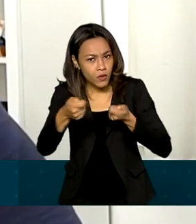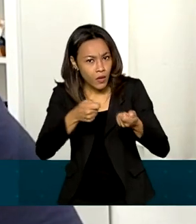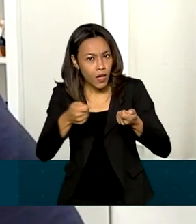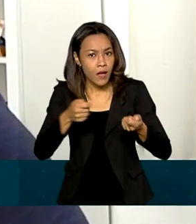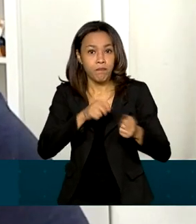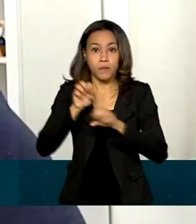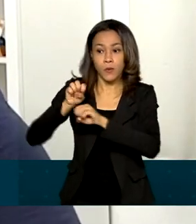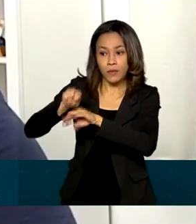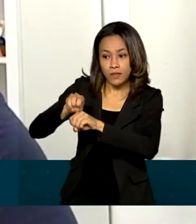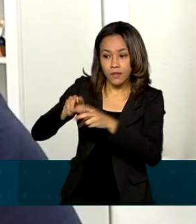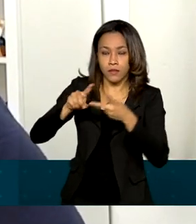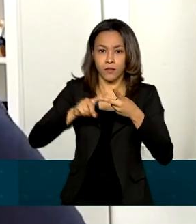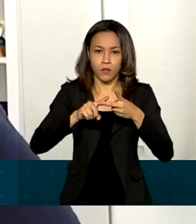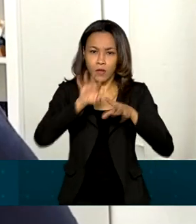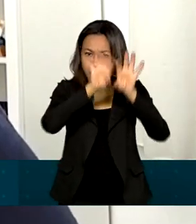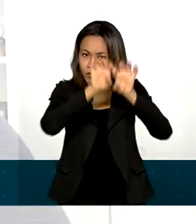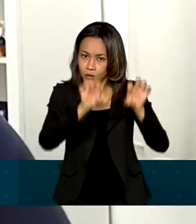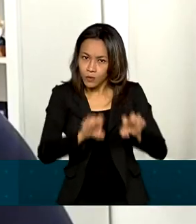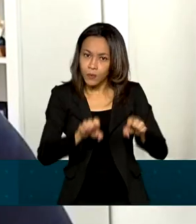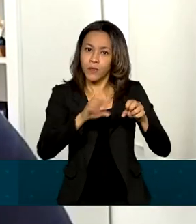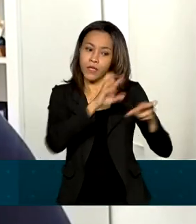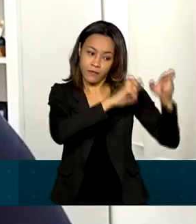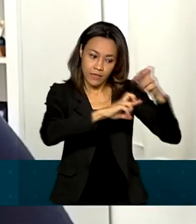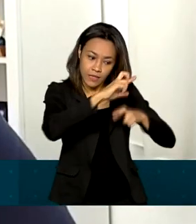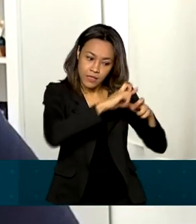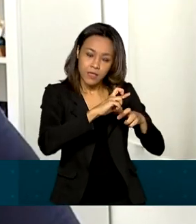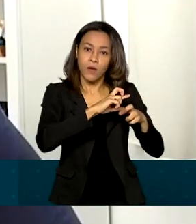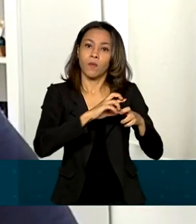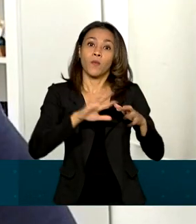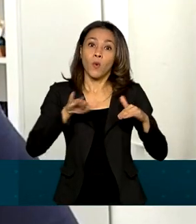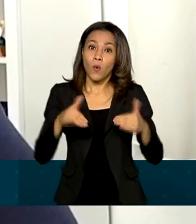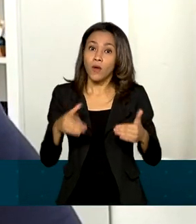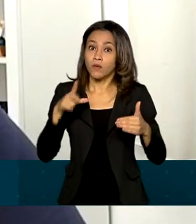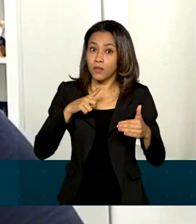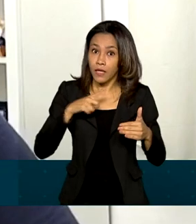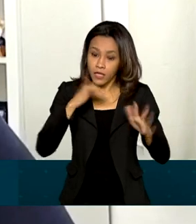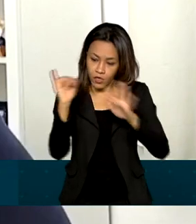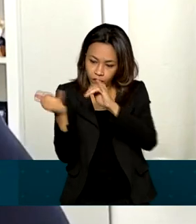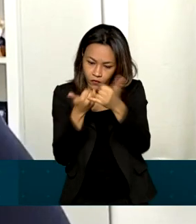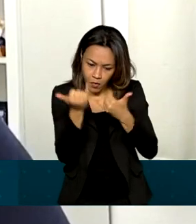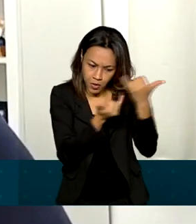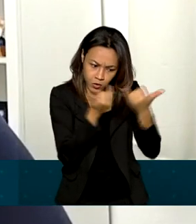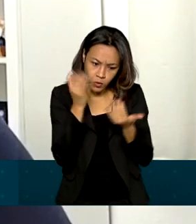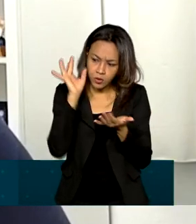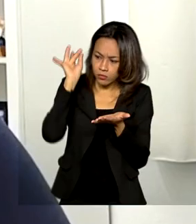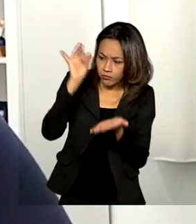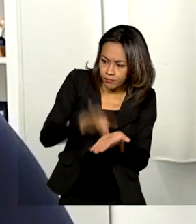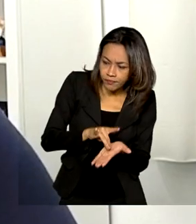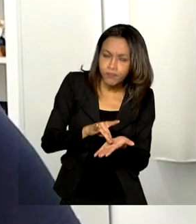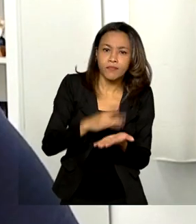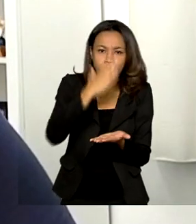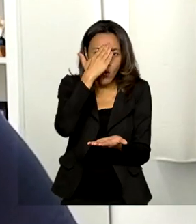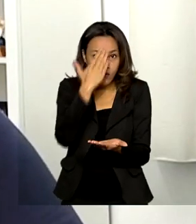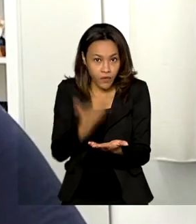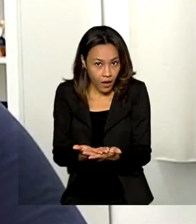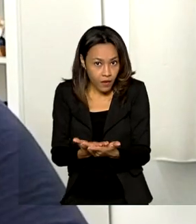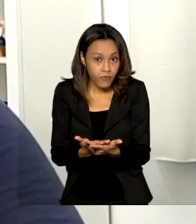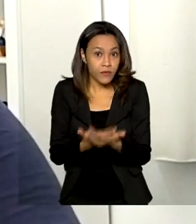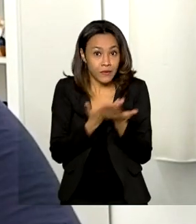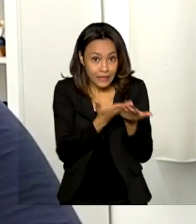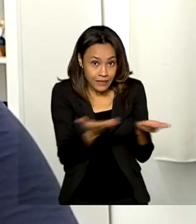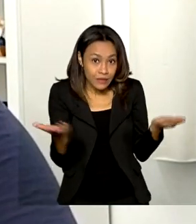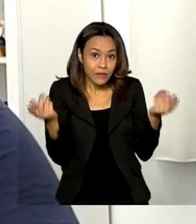Educação, engenharia e fiscalização. Os órgãos, quando têm estatísticas realmente confiáveis, ele pode